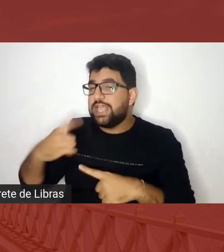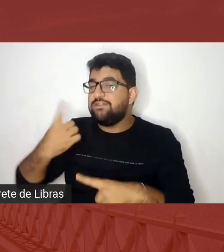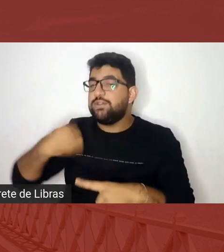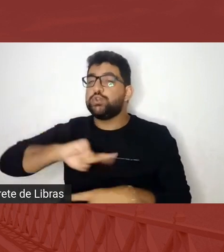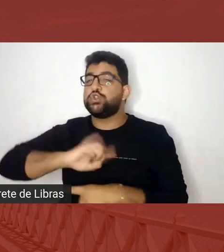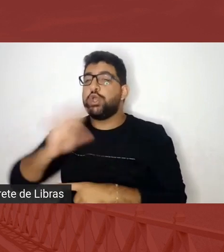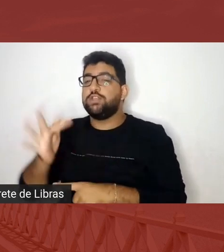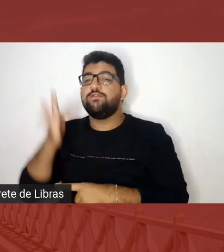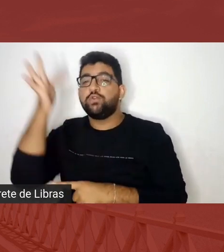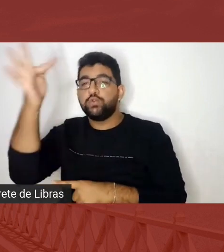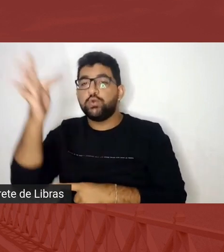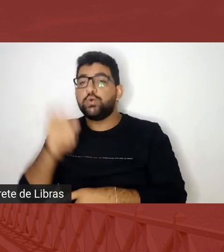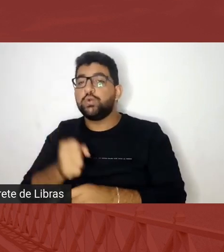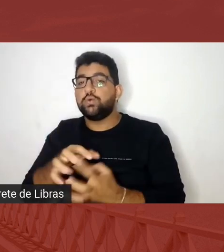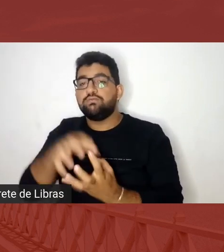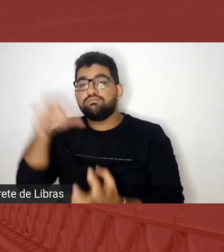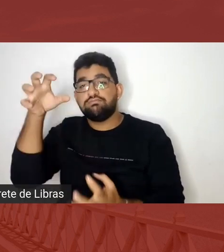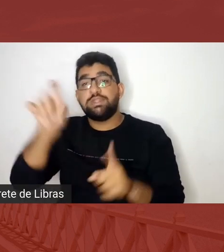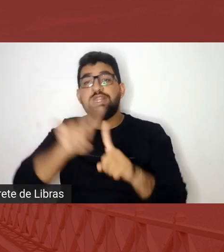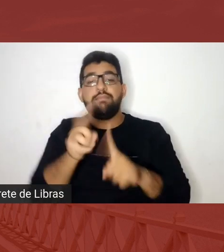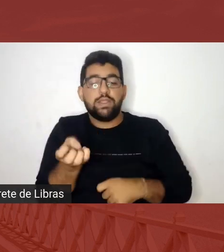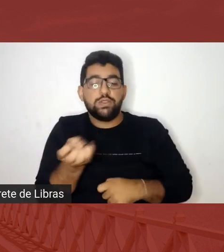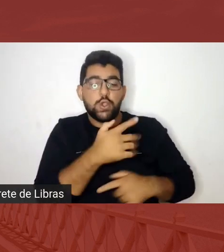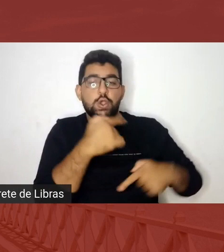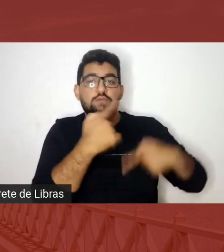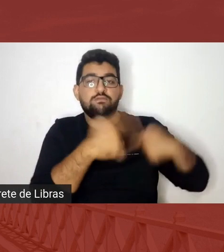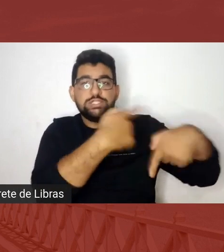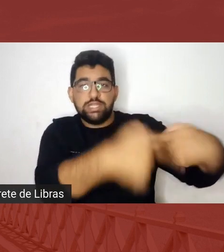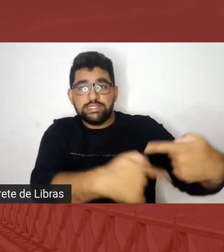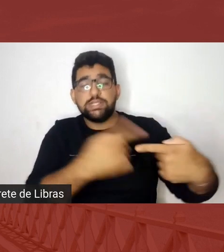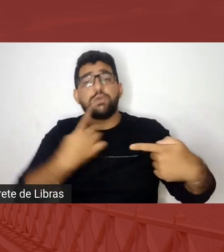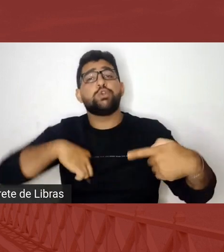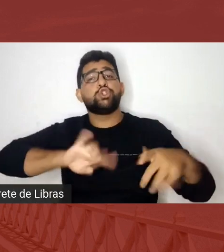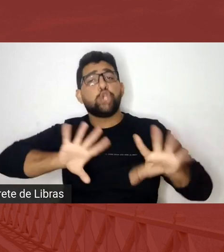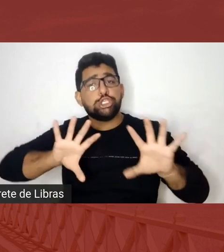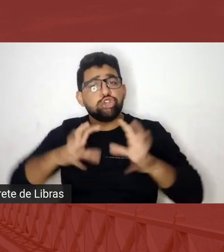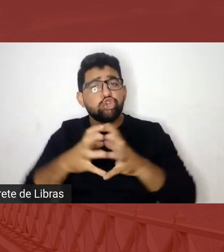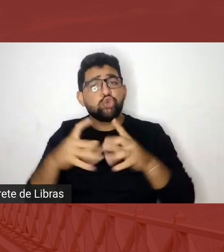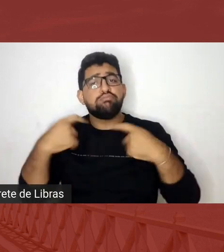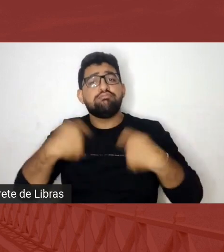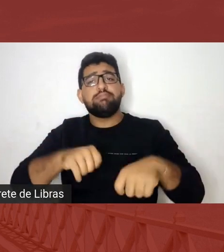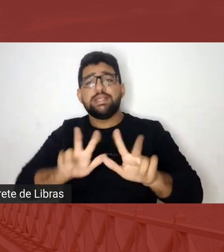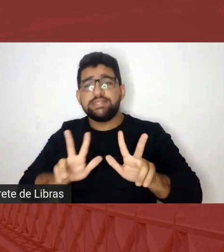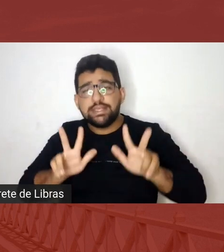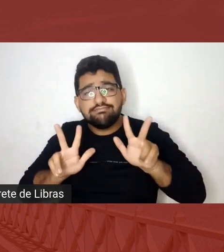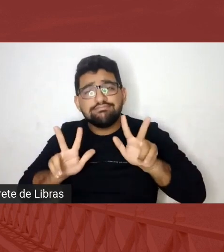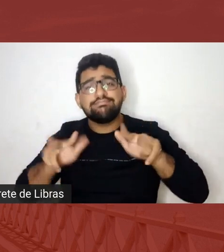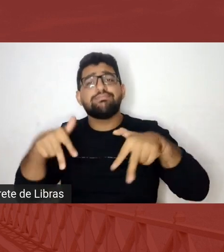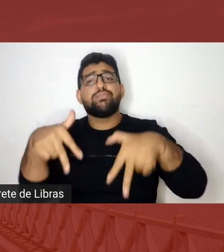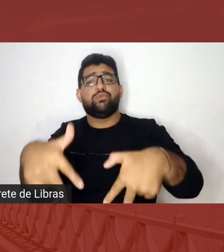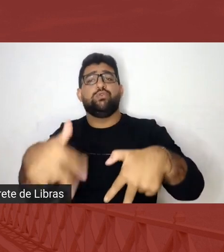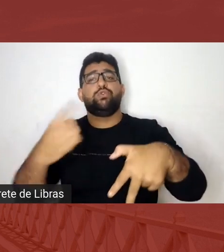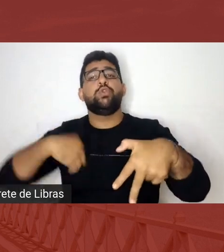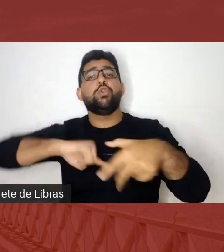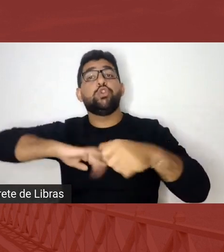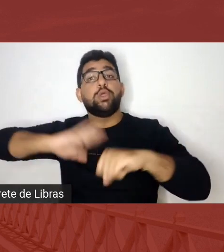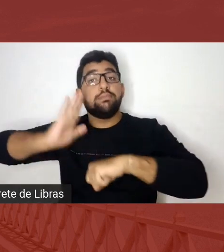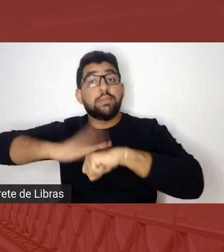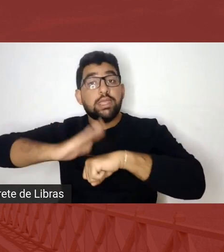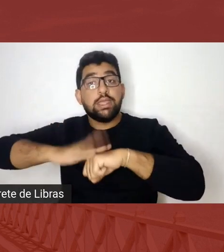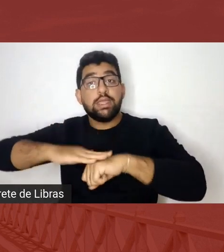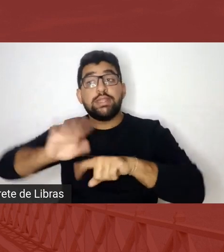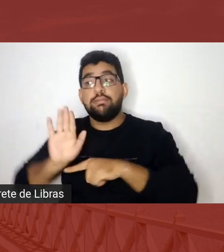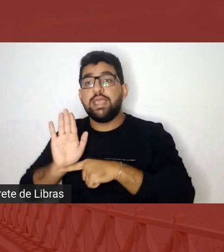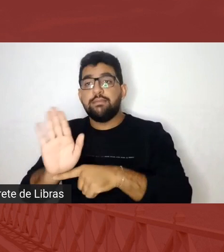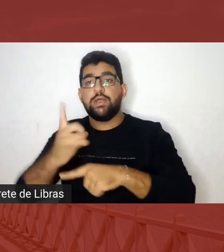gerações. O levante negro ele tem que acontecer e ele tem que acontecer por nós e para nós e conosco.